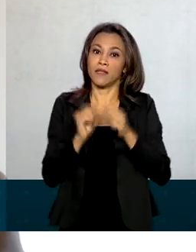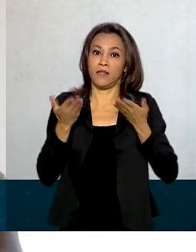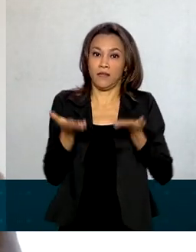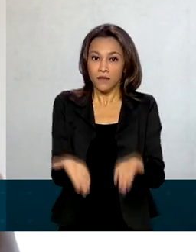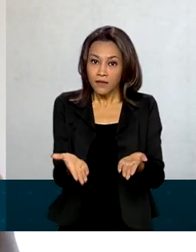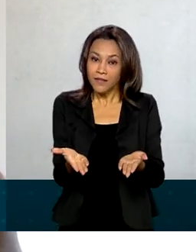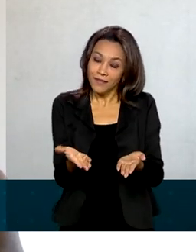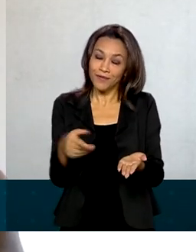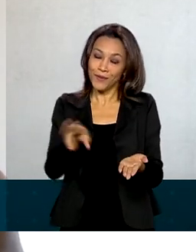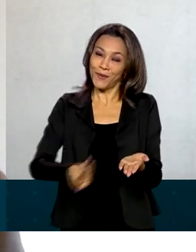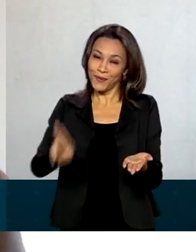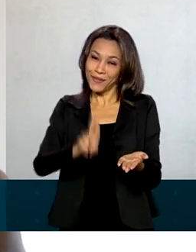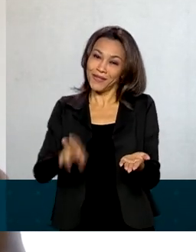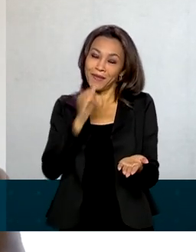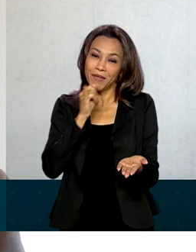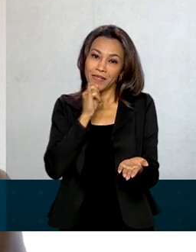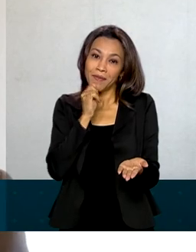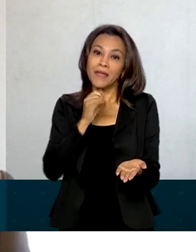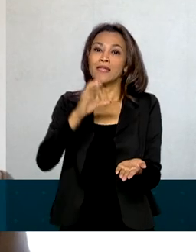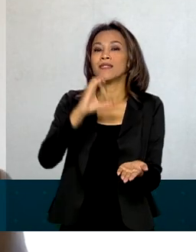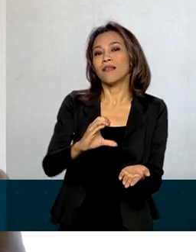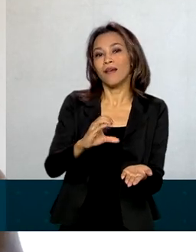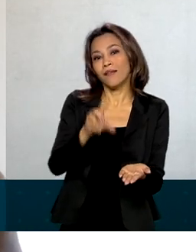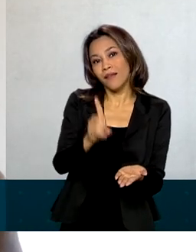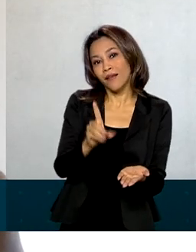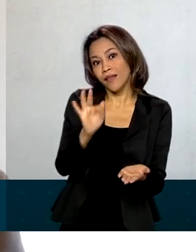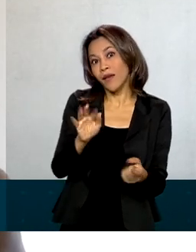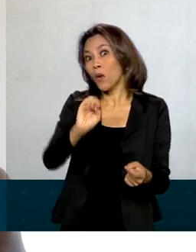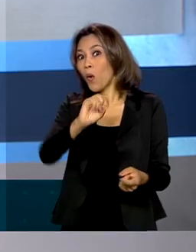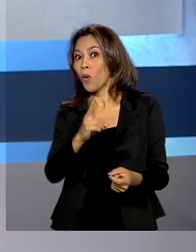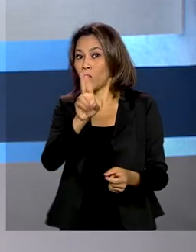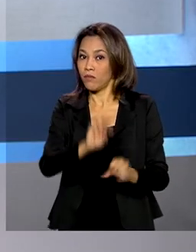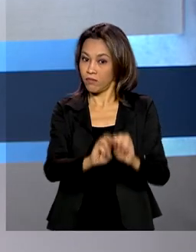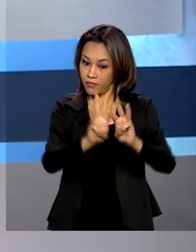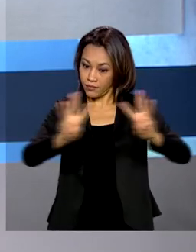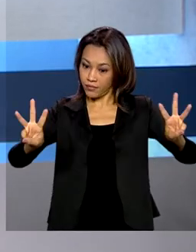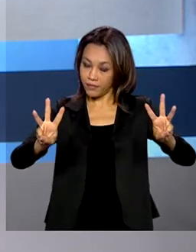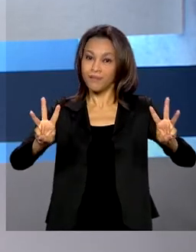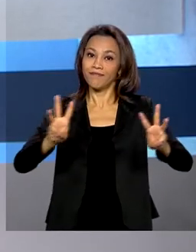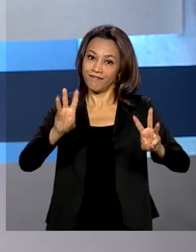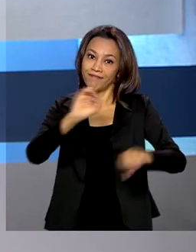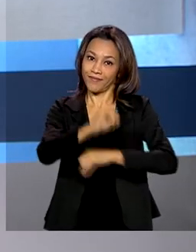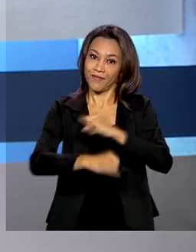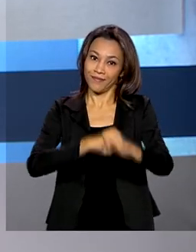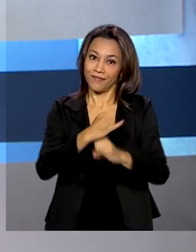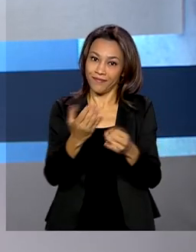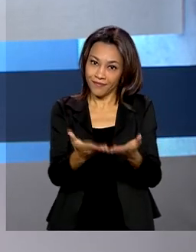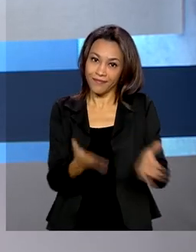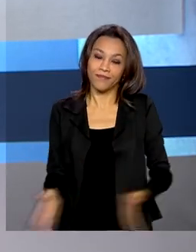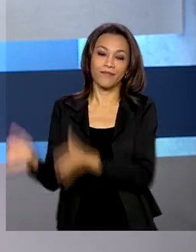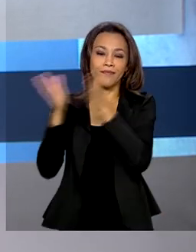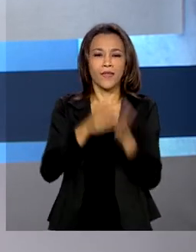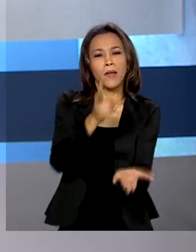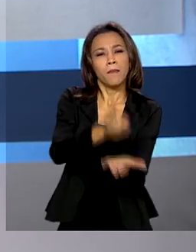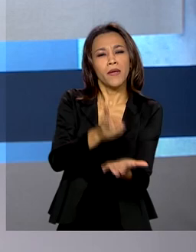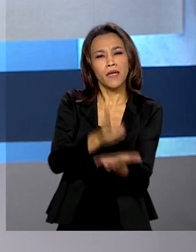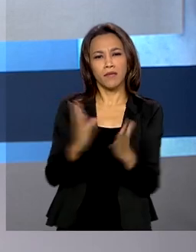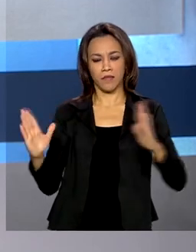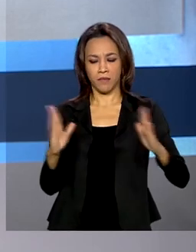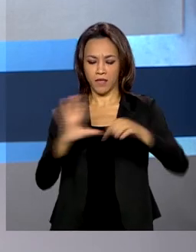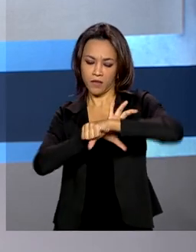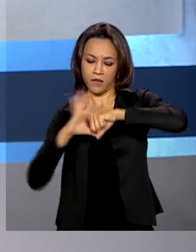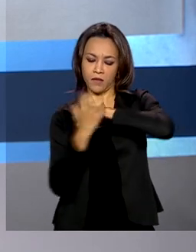fazendo uso, por exemplo, da CDT ou o portal do DETRAN. Mesmo num ano de pandemia, em que a queda